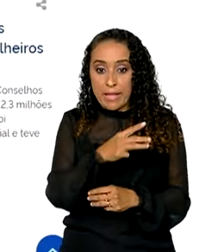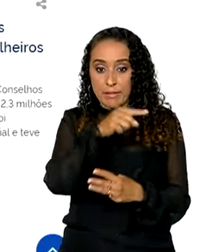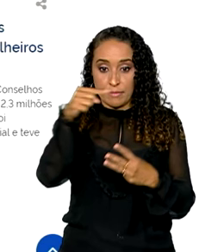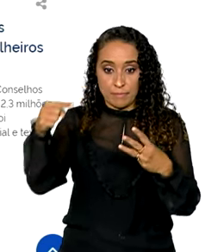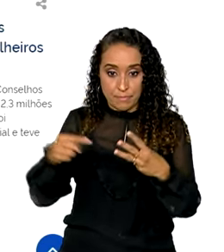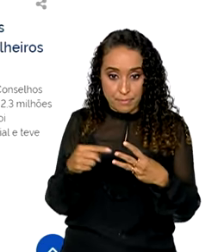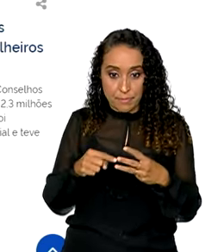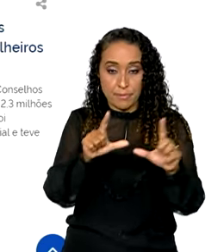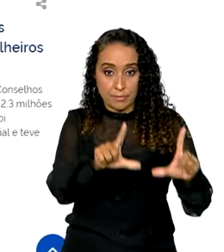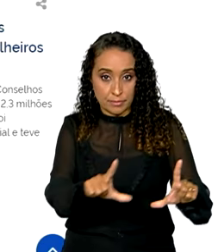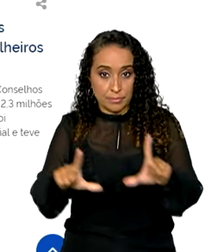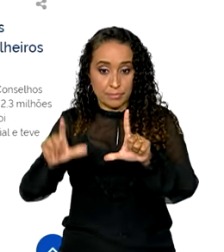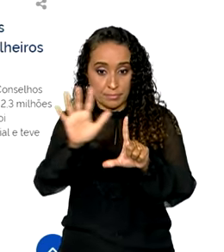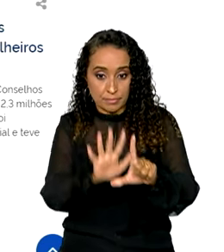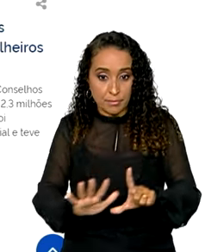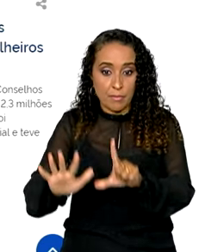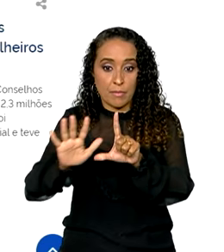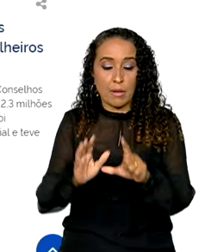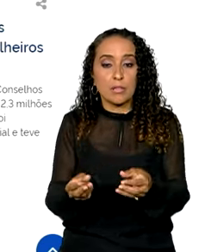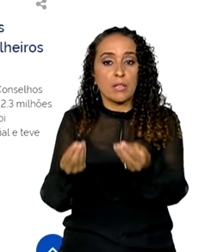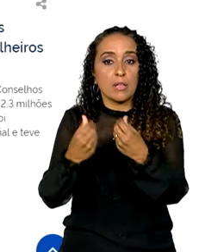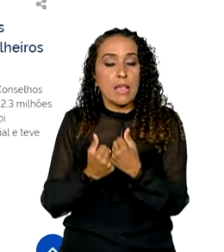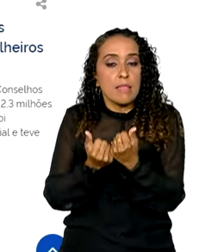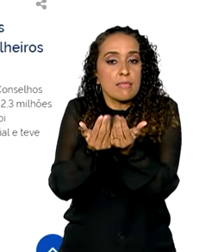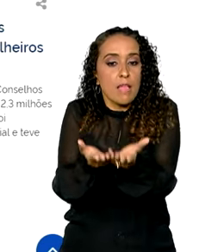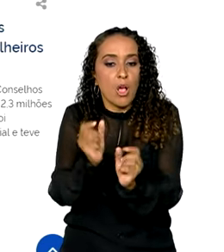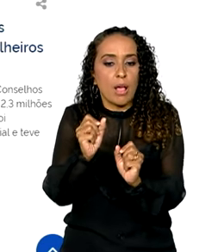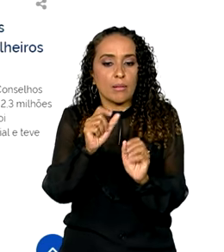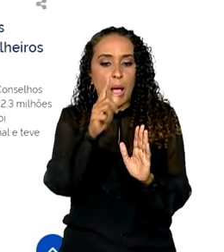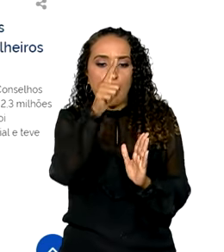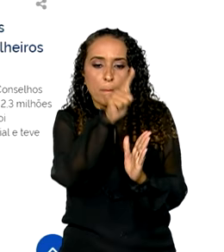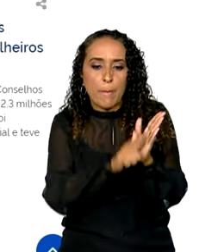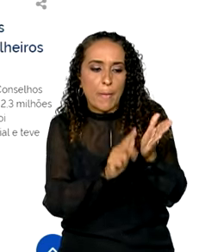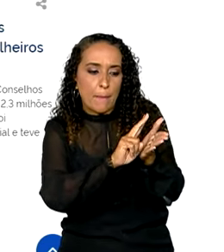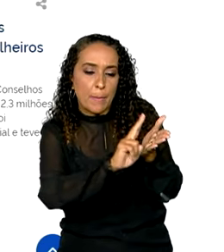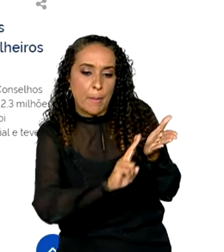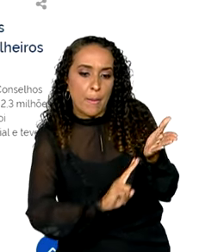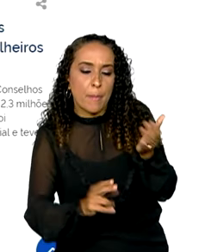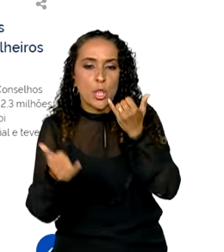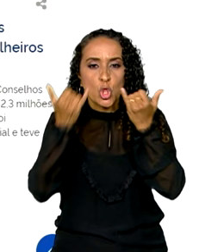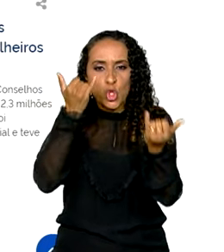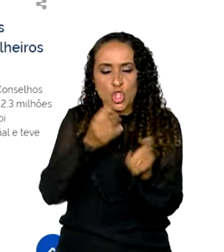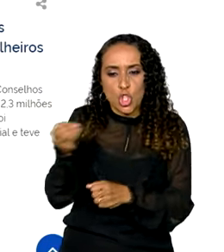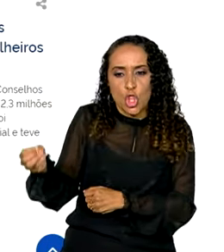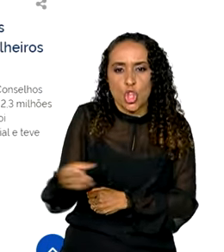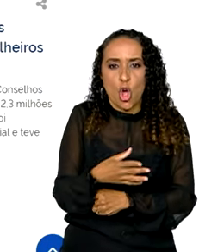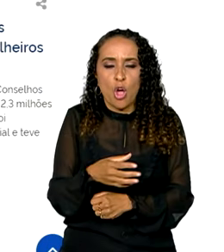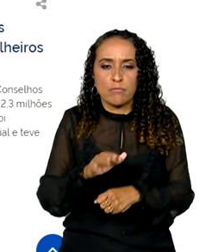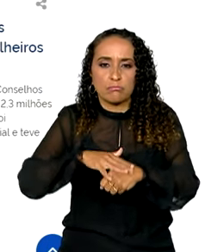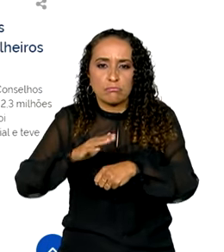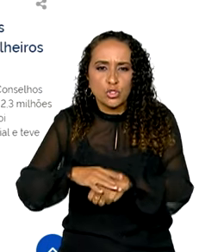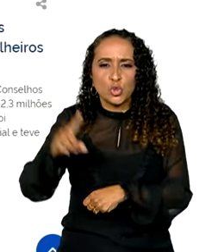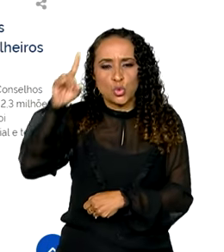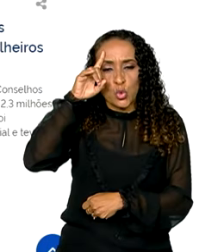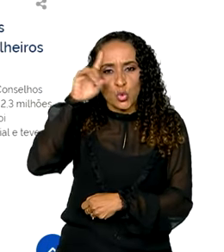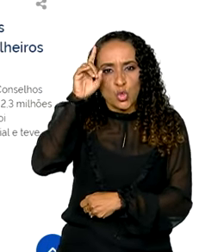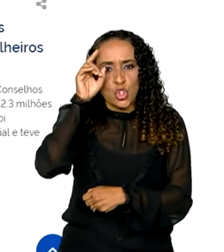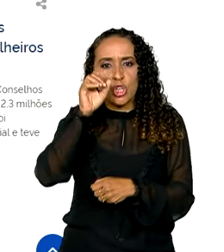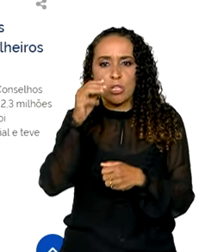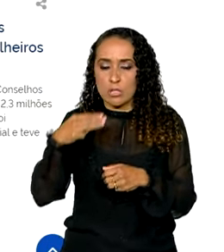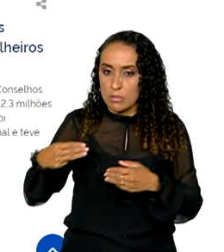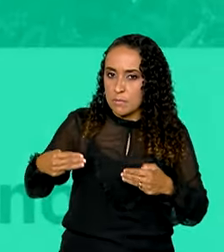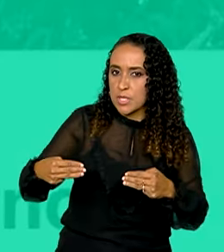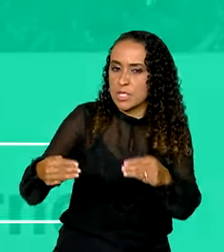sessão do portal, o Governo Federal disponibiliza uma listagem de notícias que reúne novidades e fatos diários de todos os